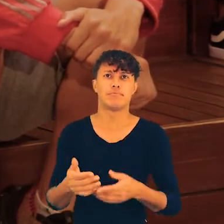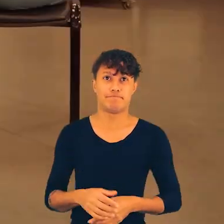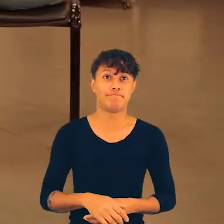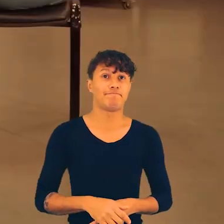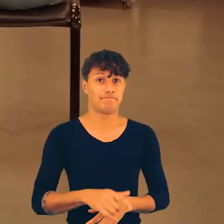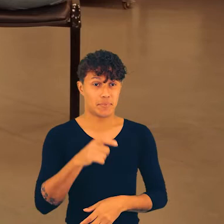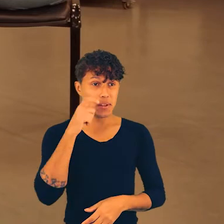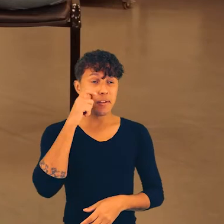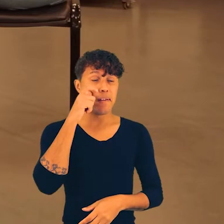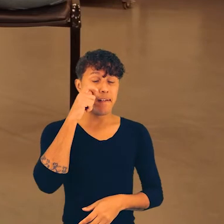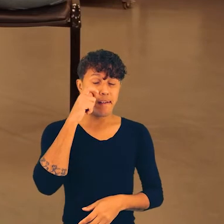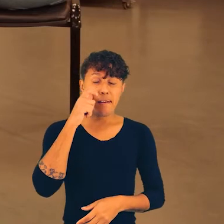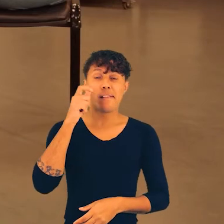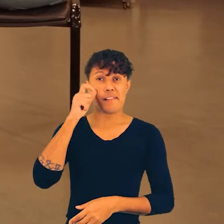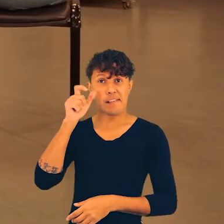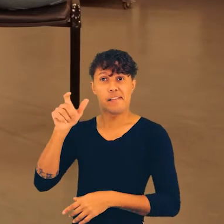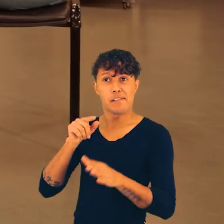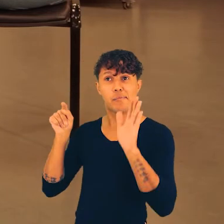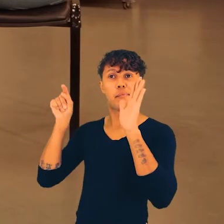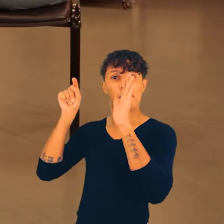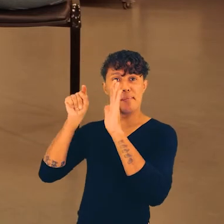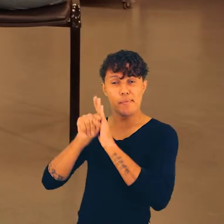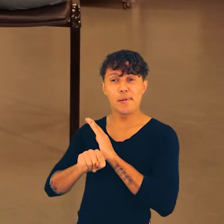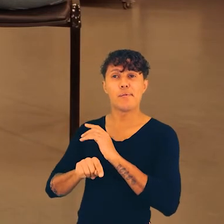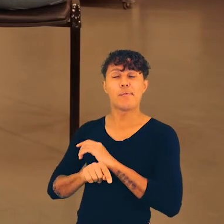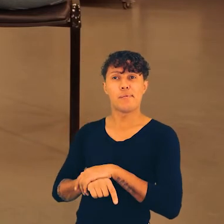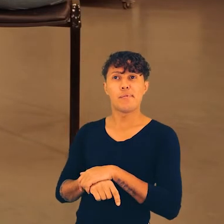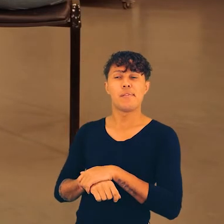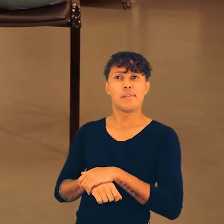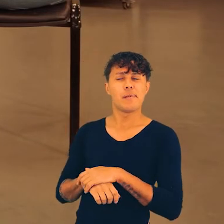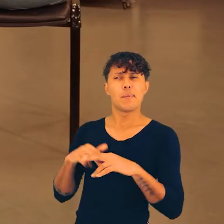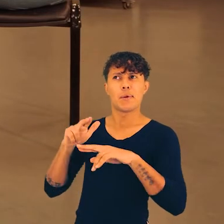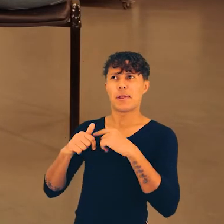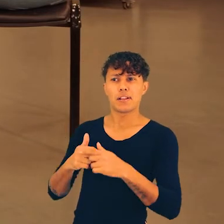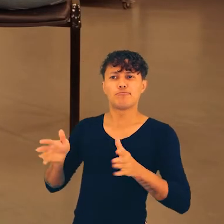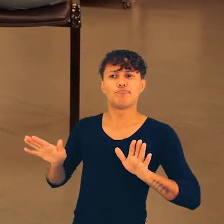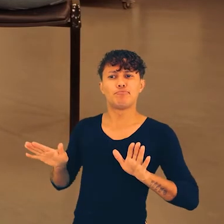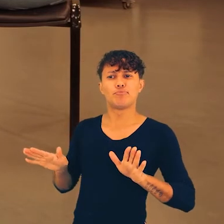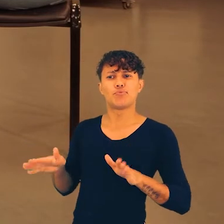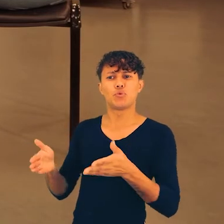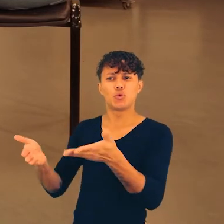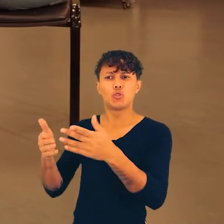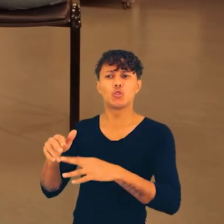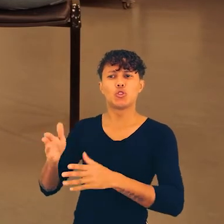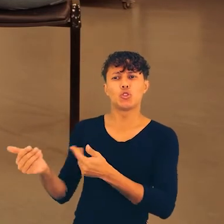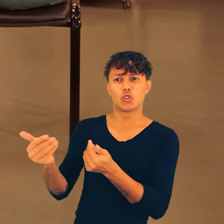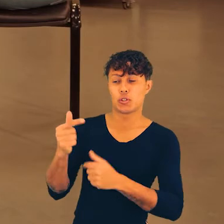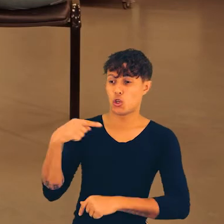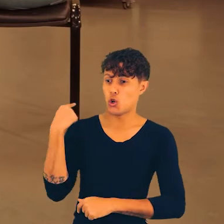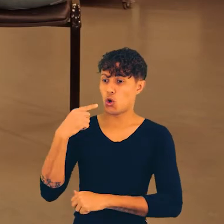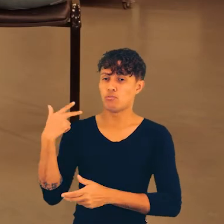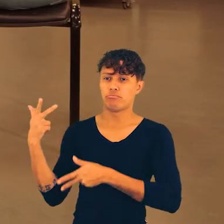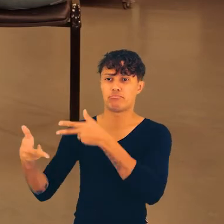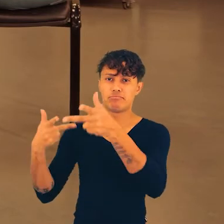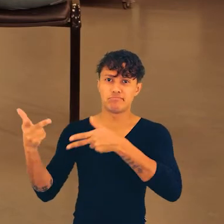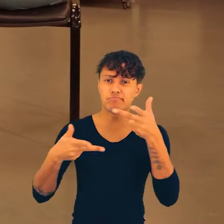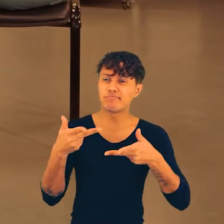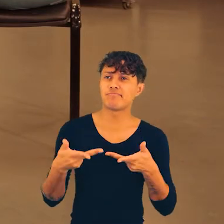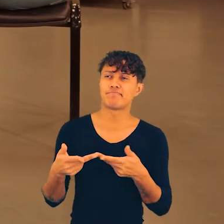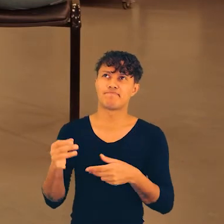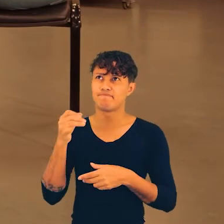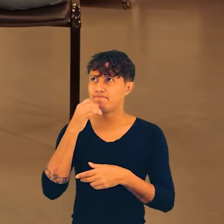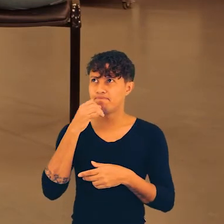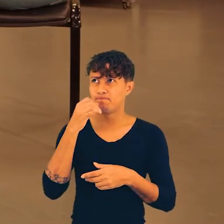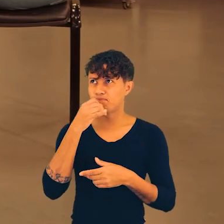sociais. Legal, acho uma pergunta muito interessante. Eu acho que a gente pode influenciar os jovens tendo, tipo, uma